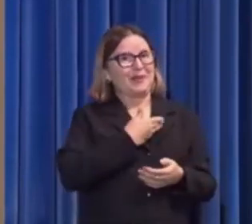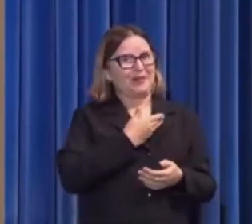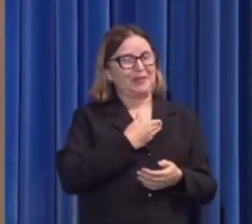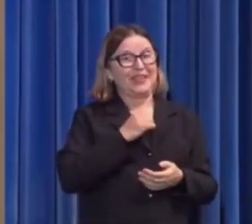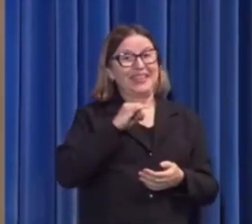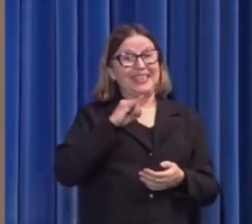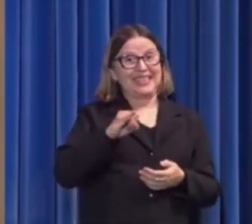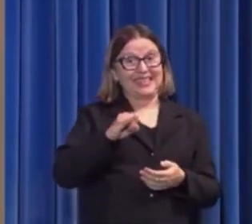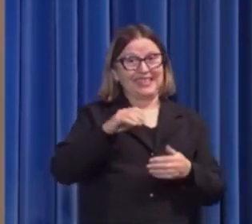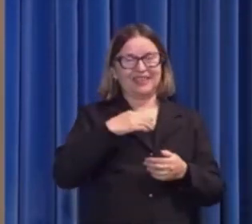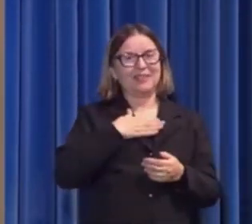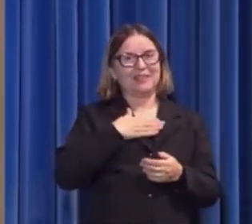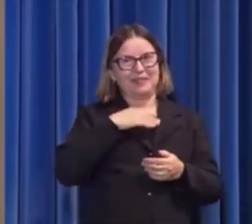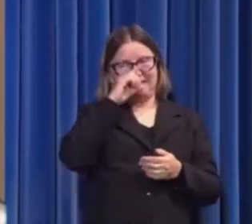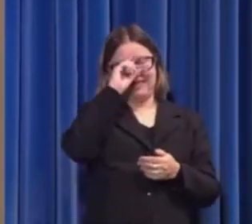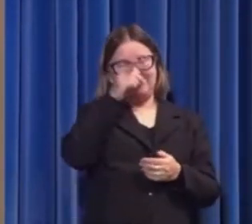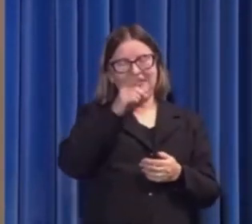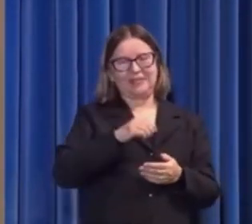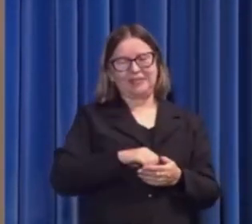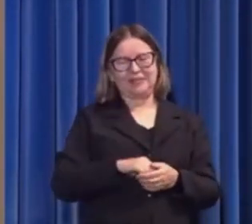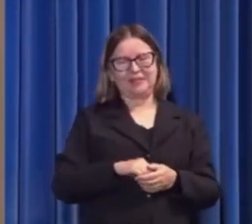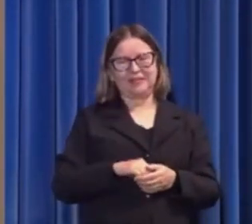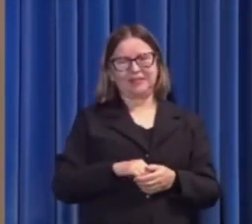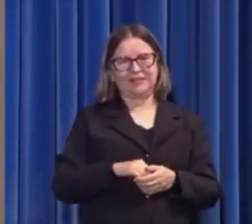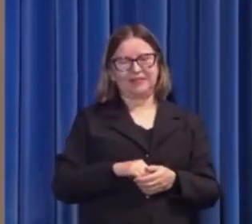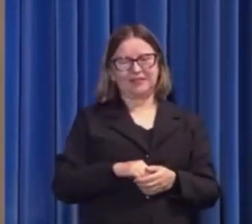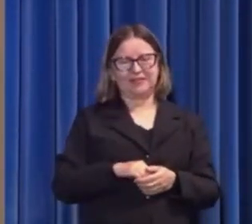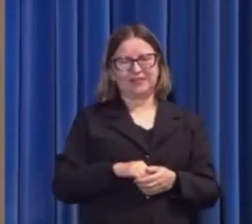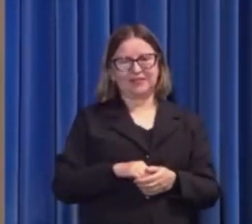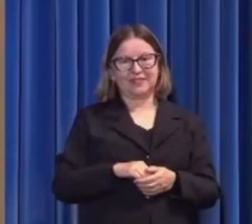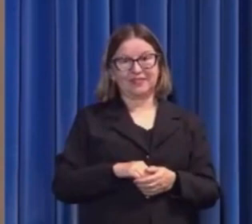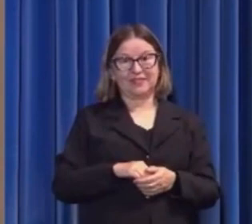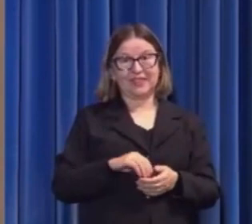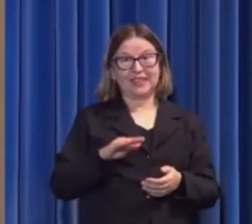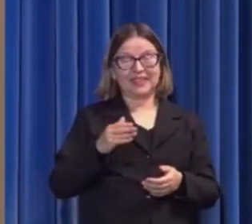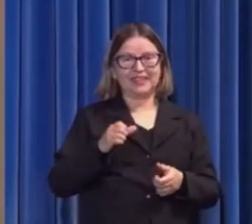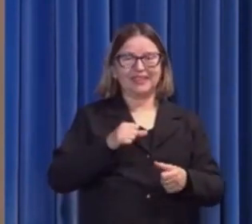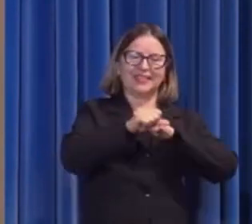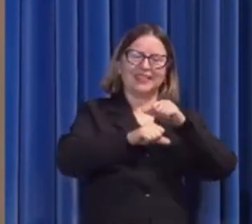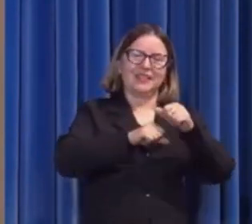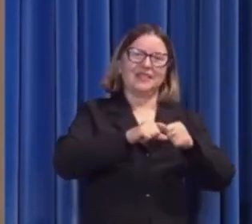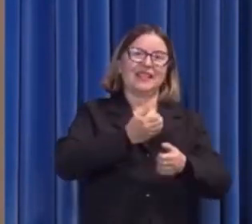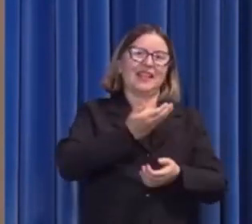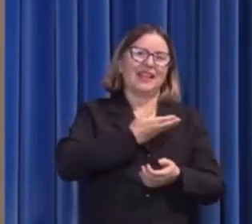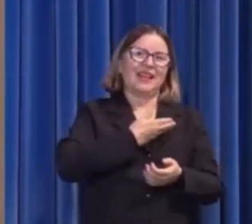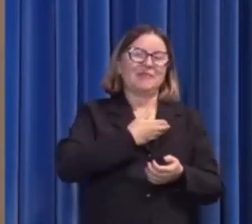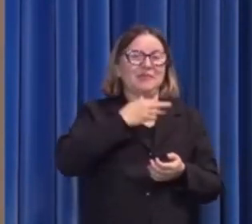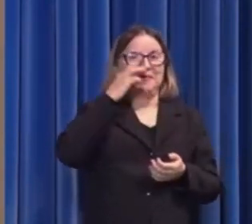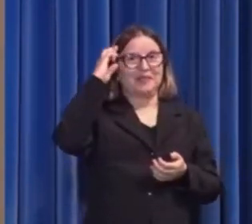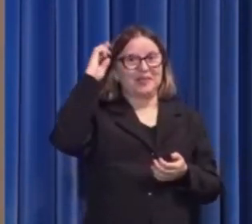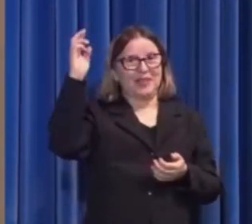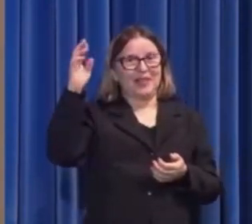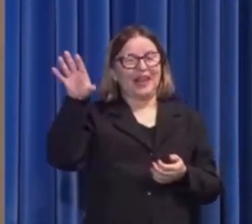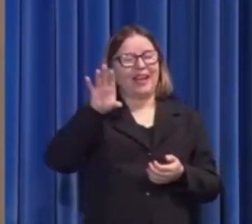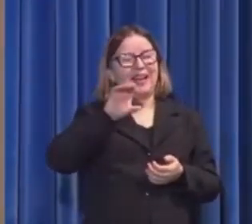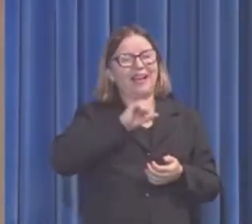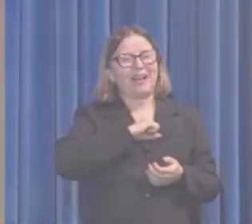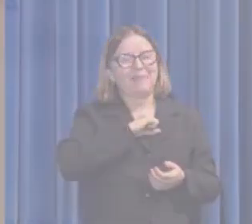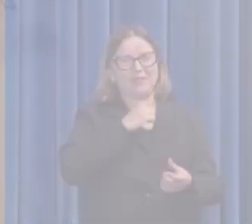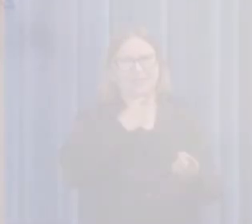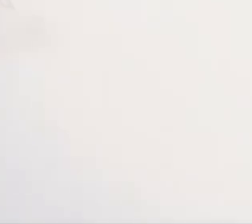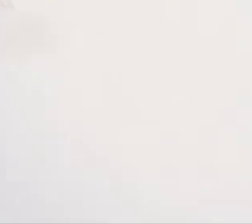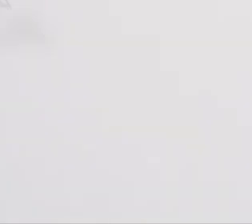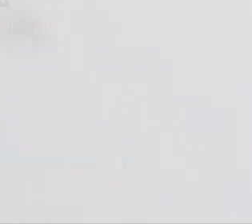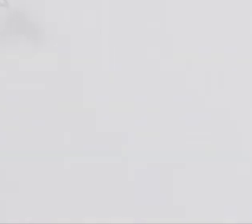fizerem o que eu vos mando. Assim nos tornamos seus amigos, amando uns aos outros e exibindo ao